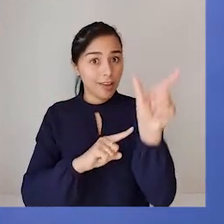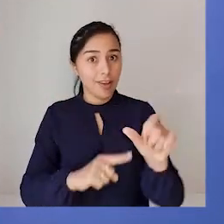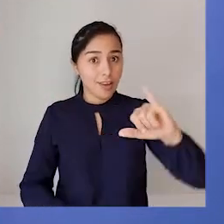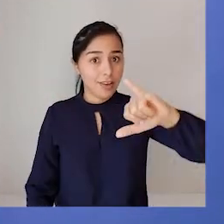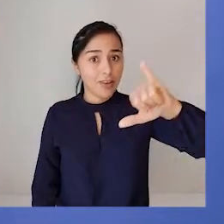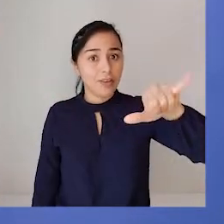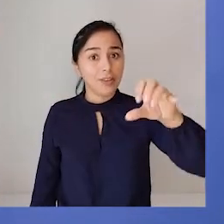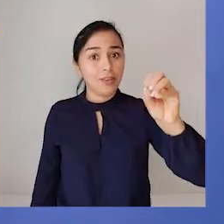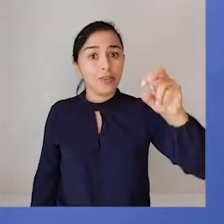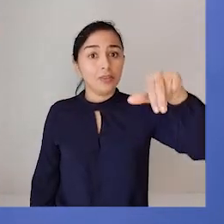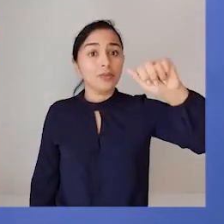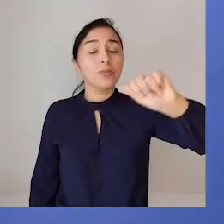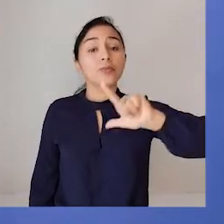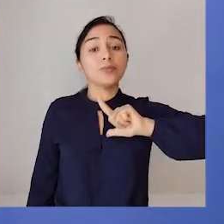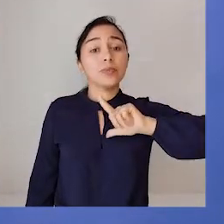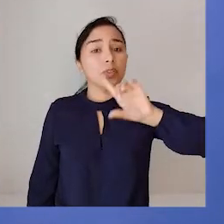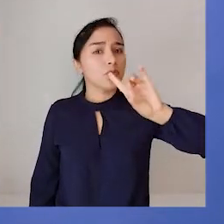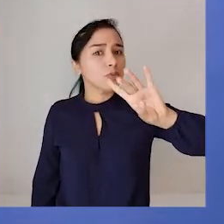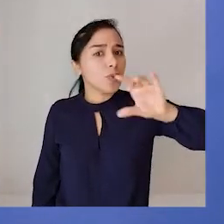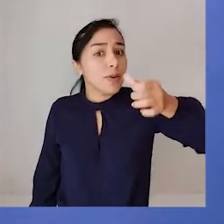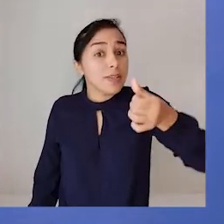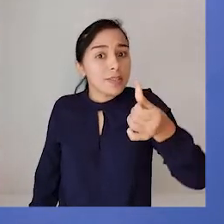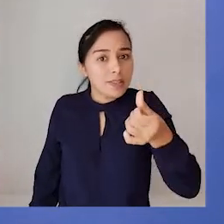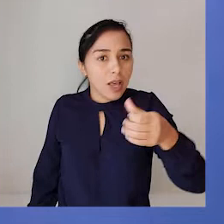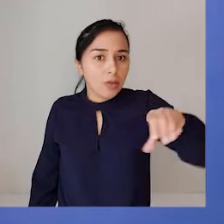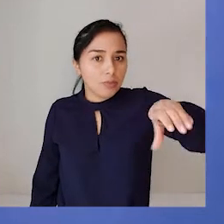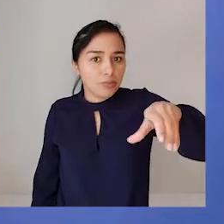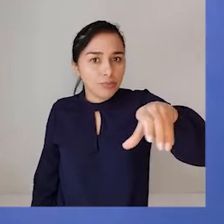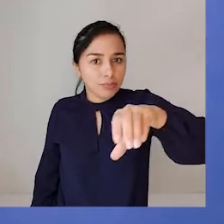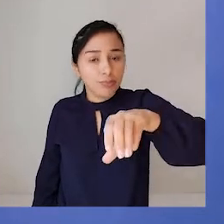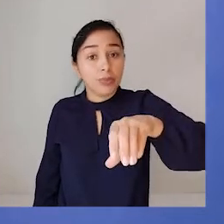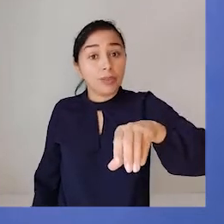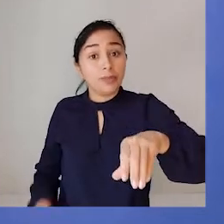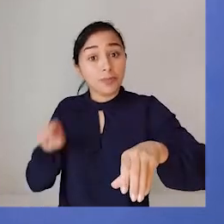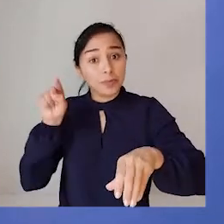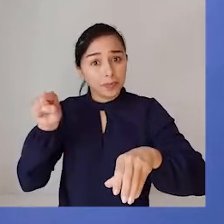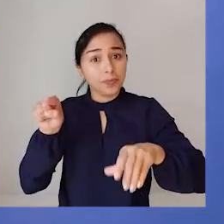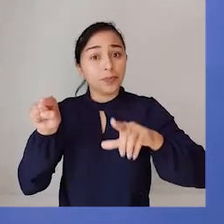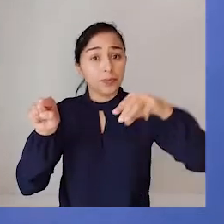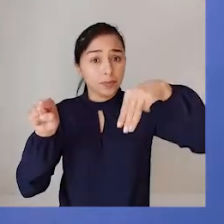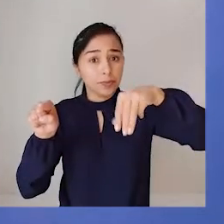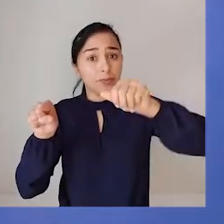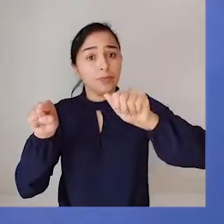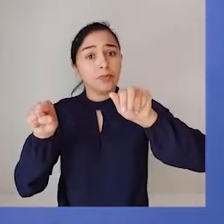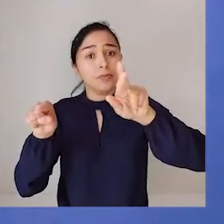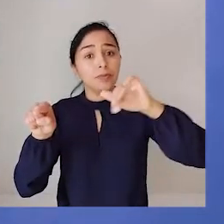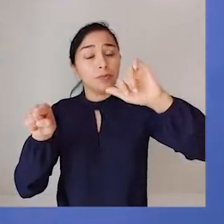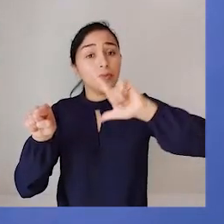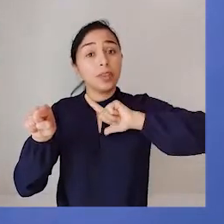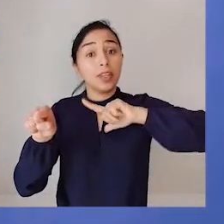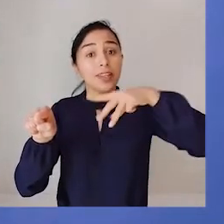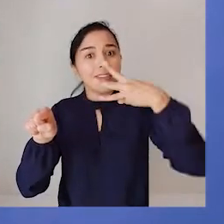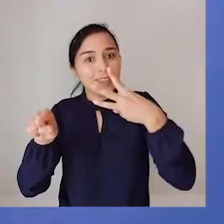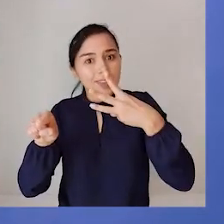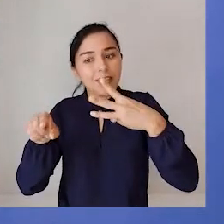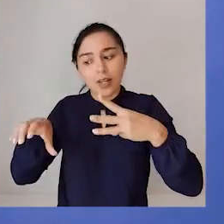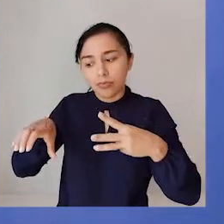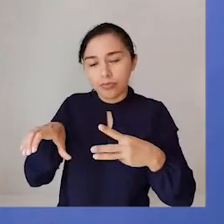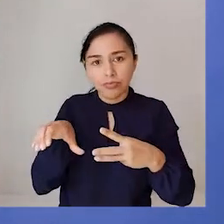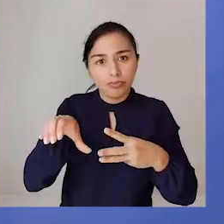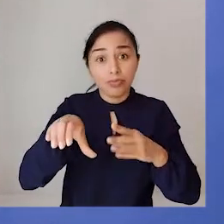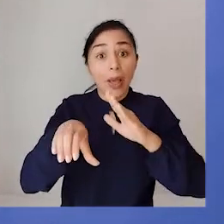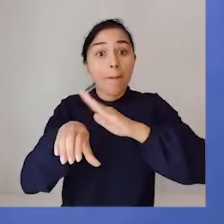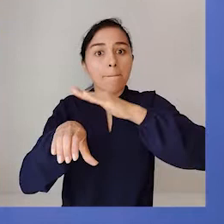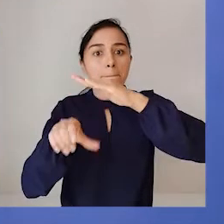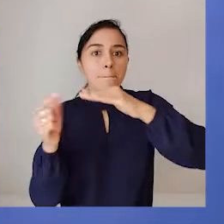carrinhos. A Mariana tem três a mais, ou seja, a Mariana também tem seis carrinhos e